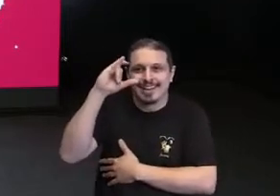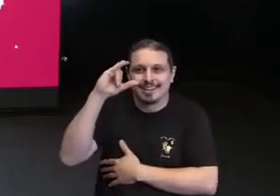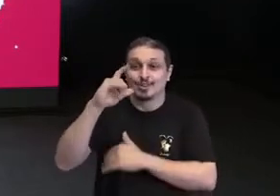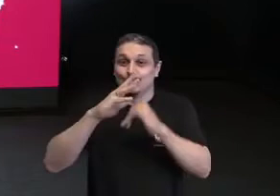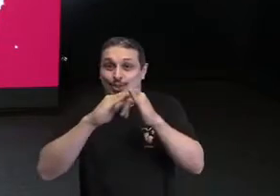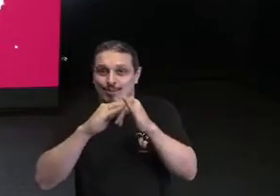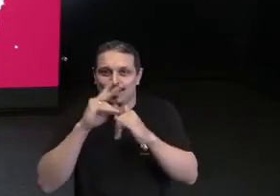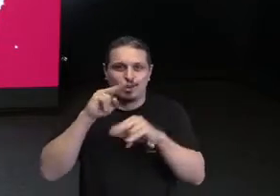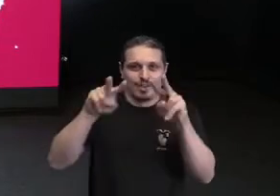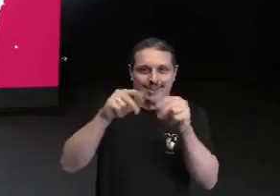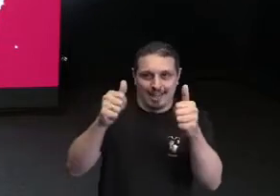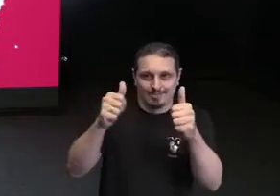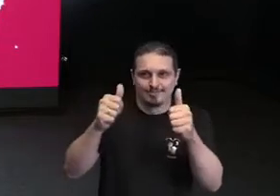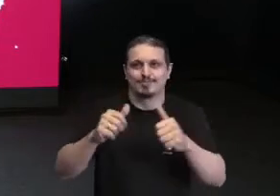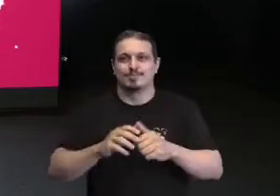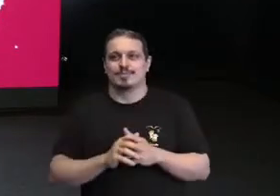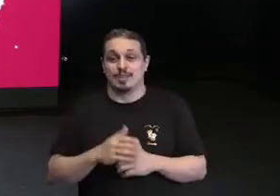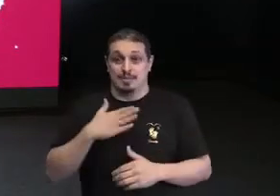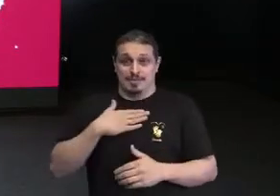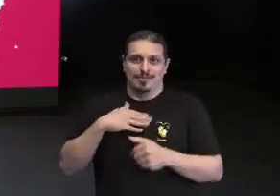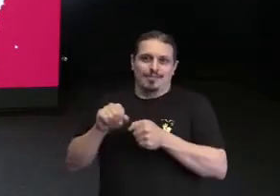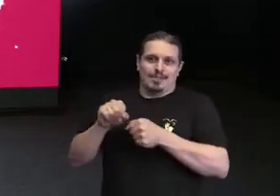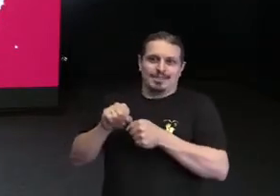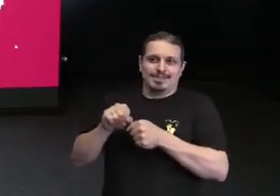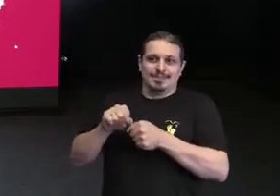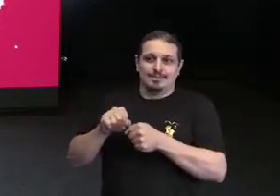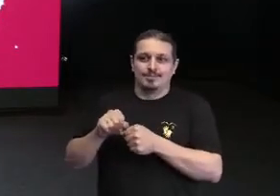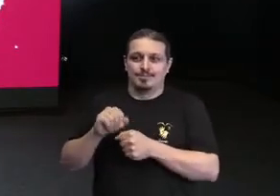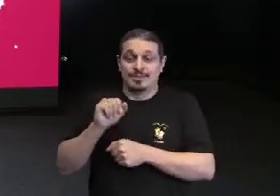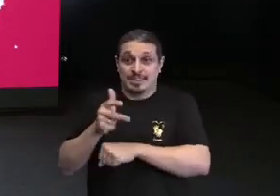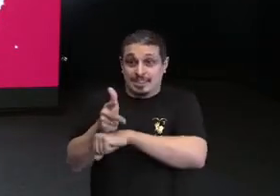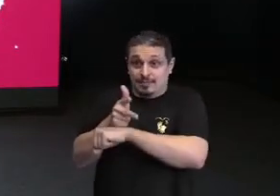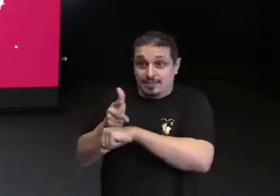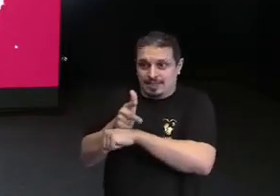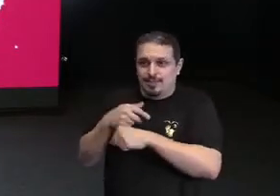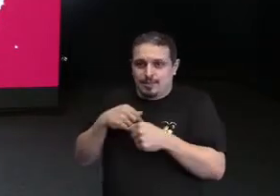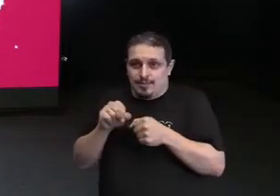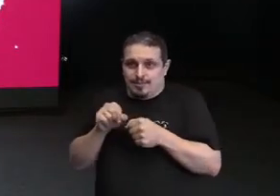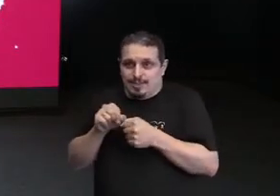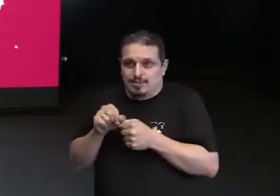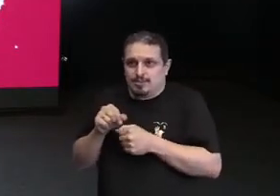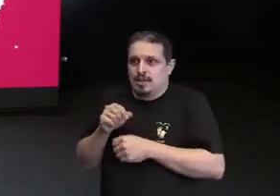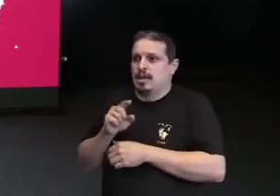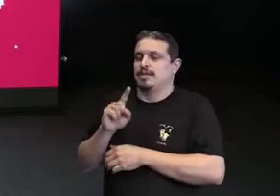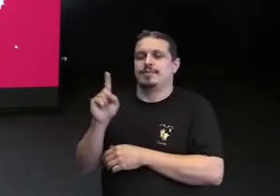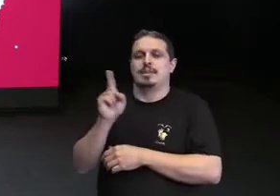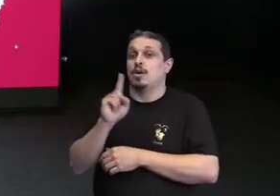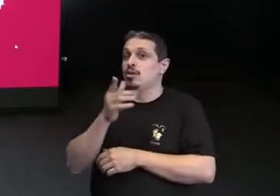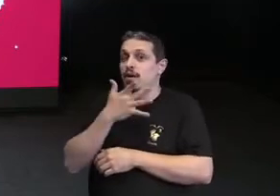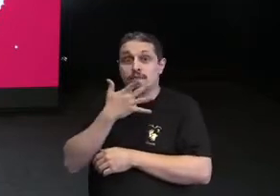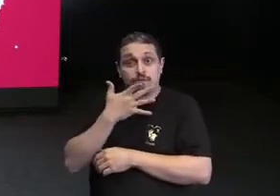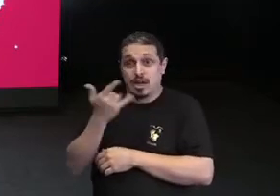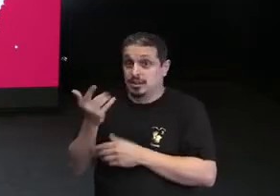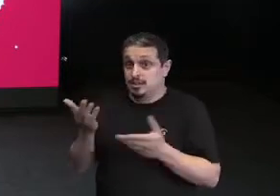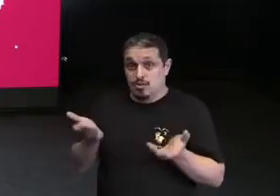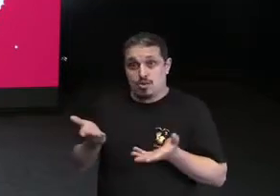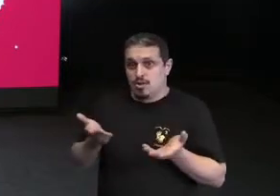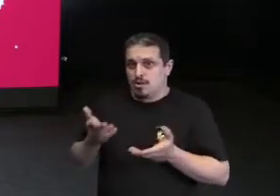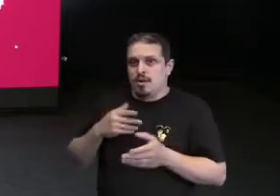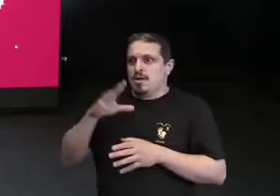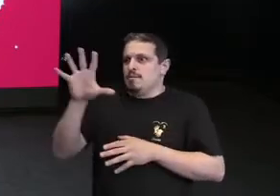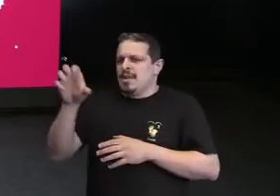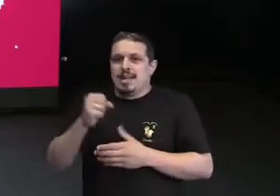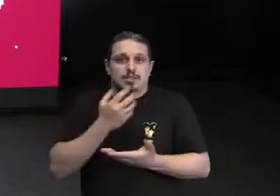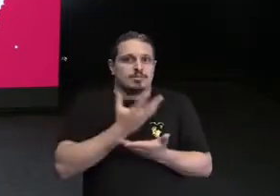Enfim, eu fazia filminhos com meus amigos na favela. Não era muito prático como é hoje, que você pega um app no